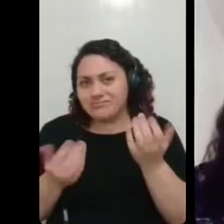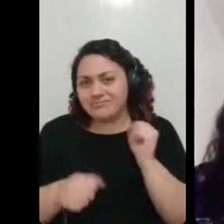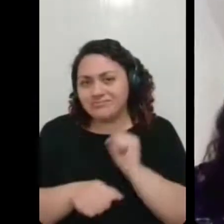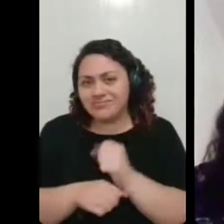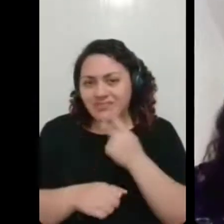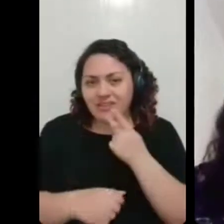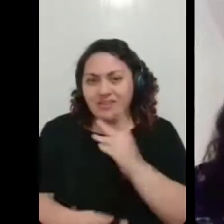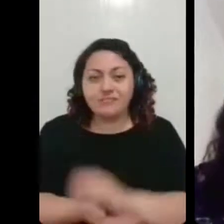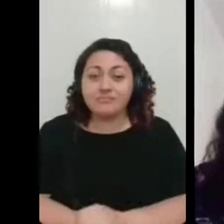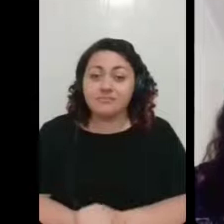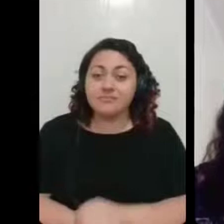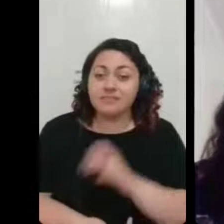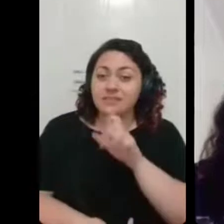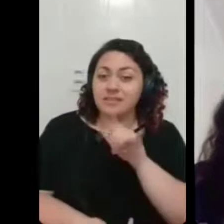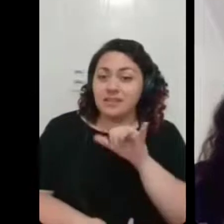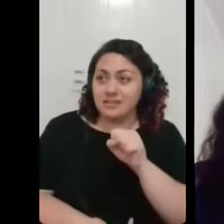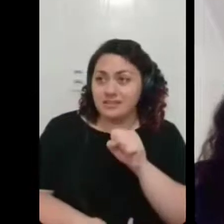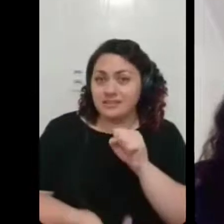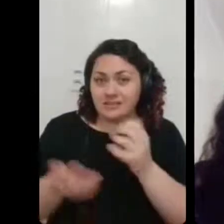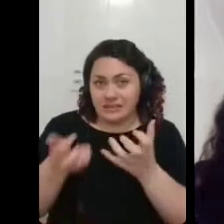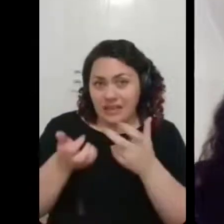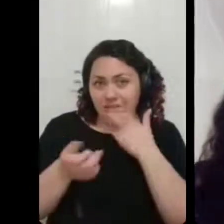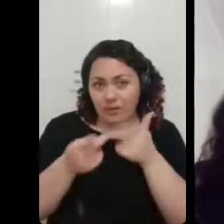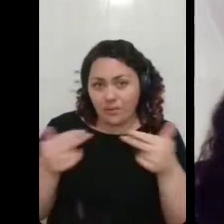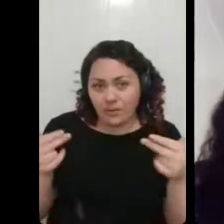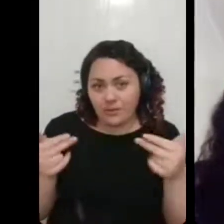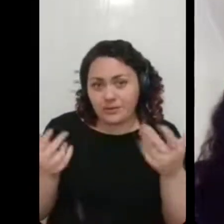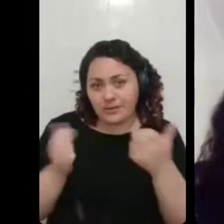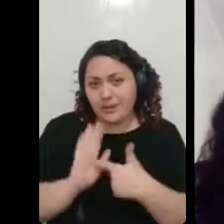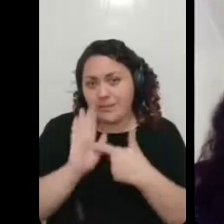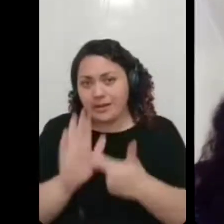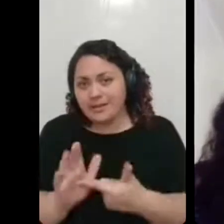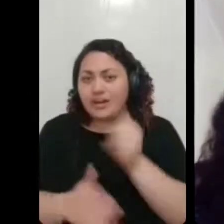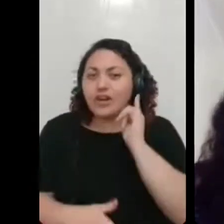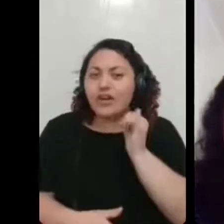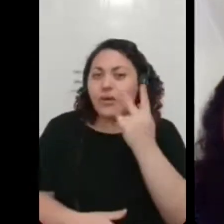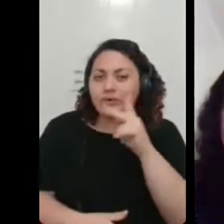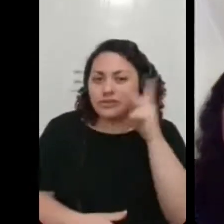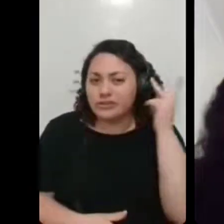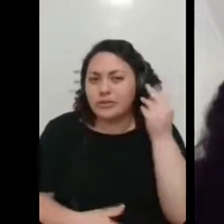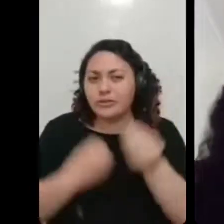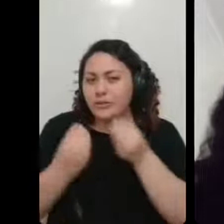Elisa, tu quer comentar alguma coisa, te apresentar, contar um pouquinho como é que foi pra ti?